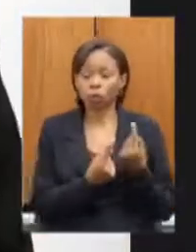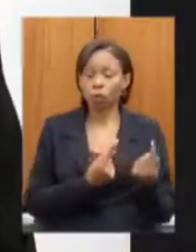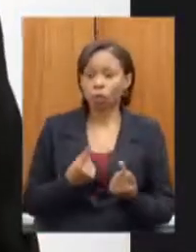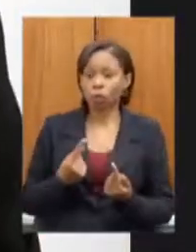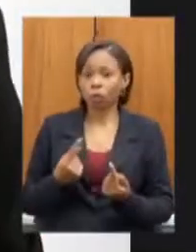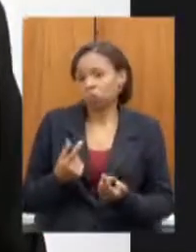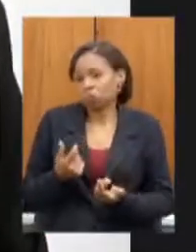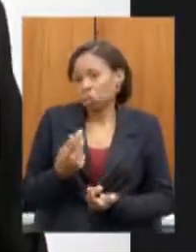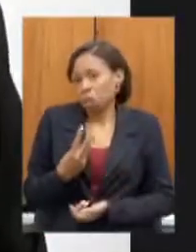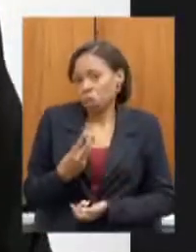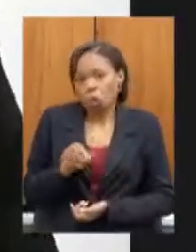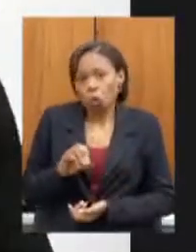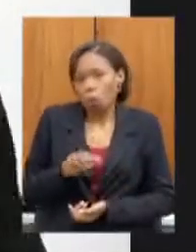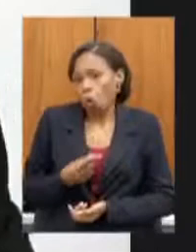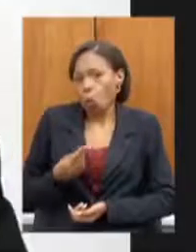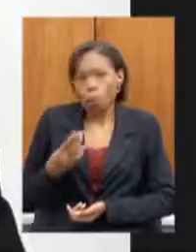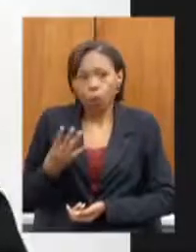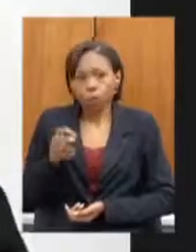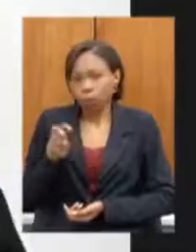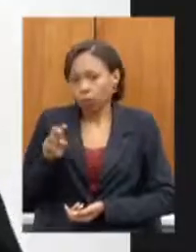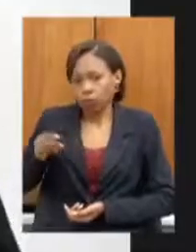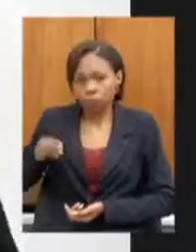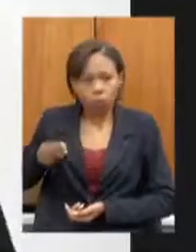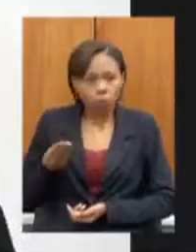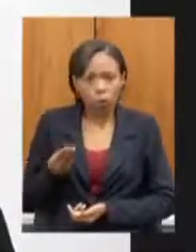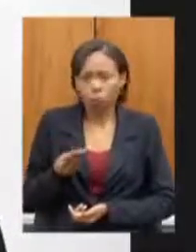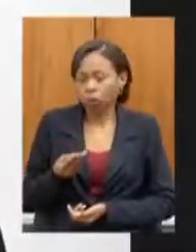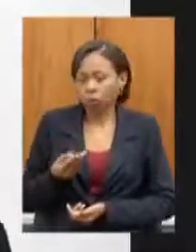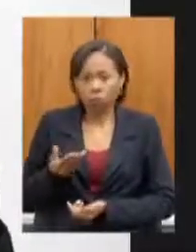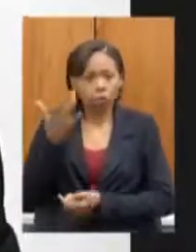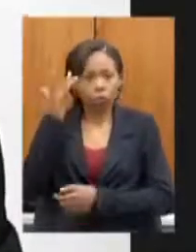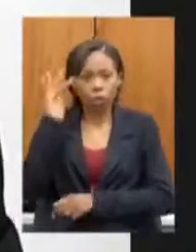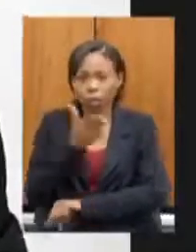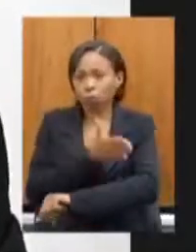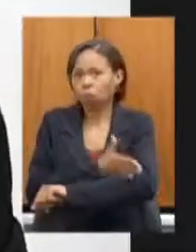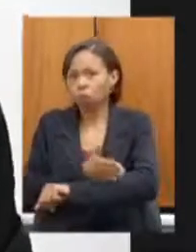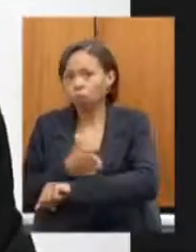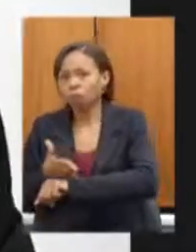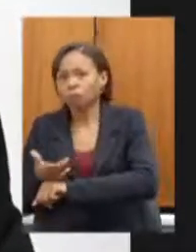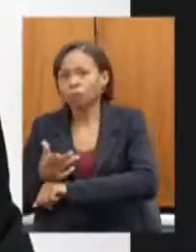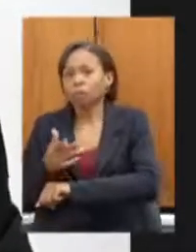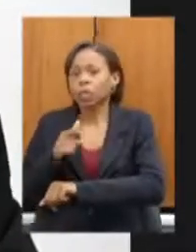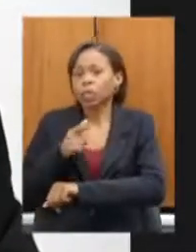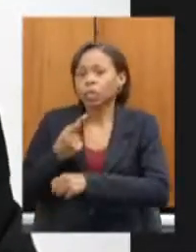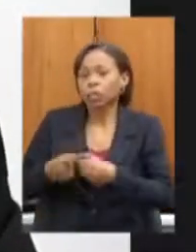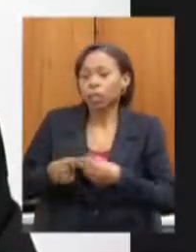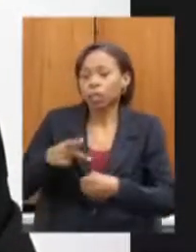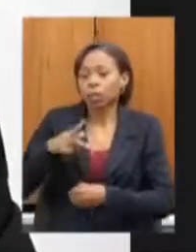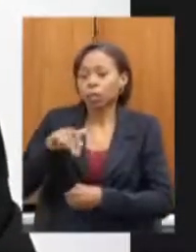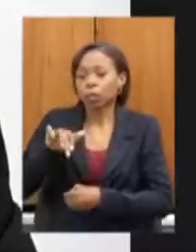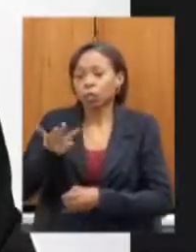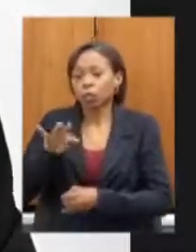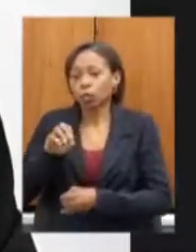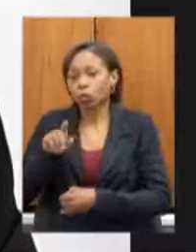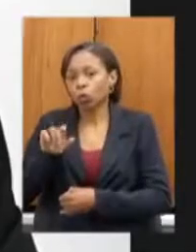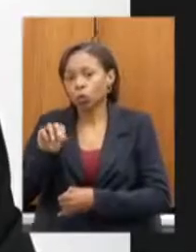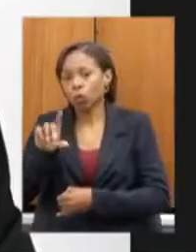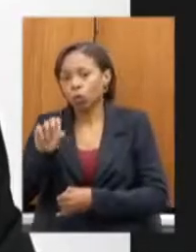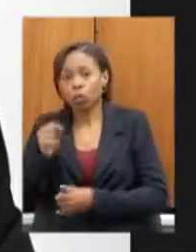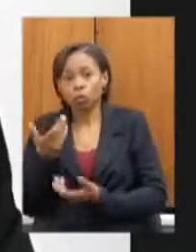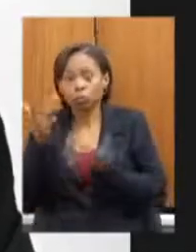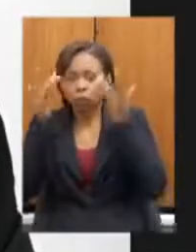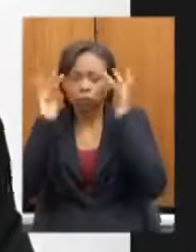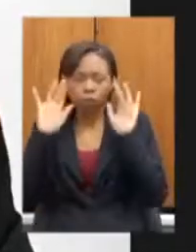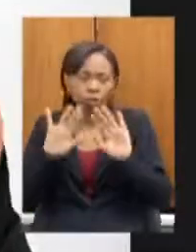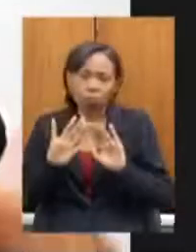45 milhões da ponte do Rio São Francisco que seja o trecho do Quintópolis enfim efetivamente para quem paga o preço principal é norte de Minas